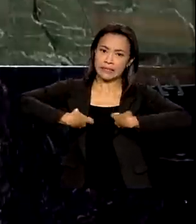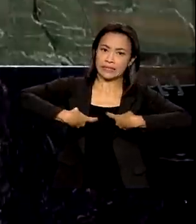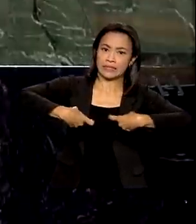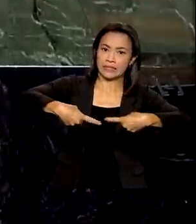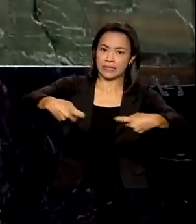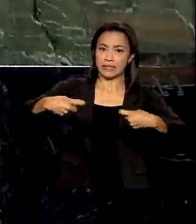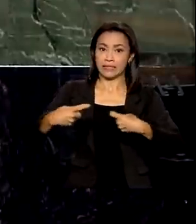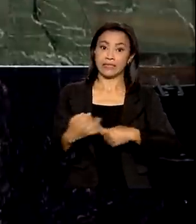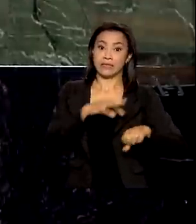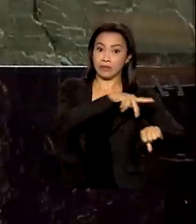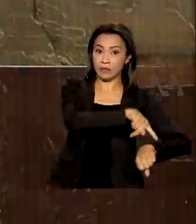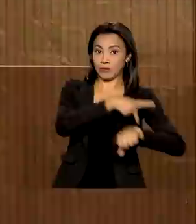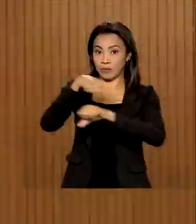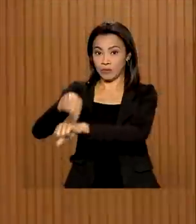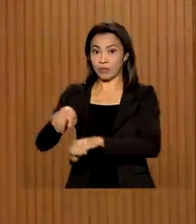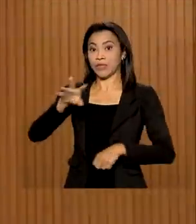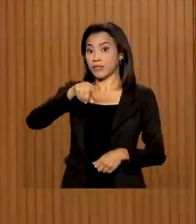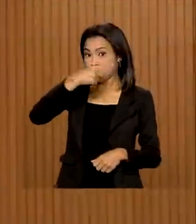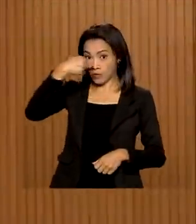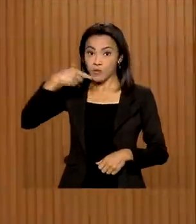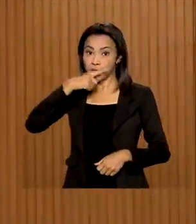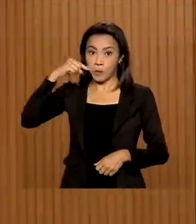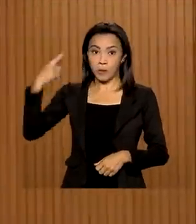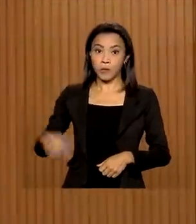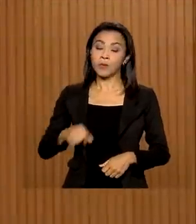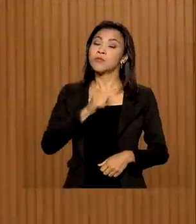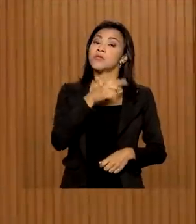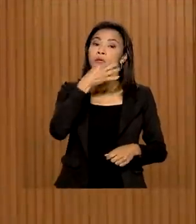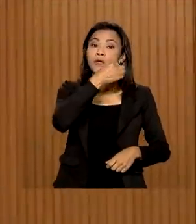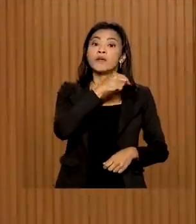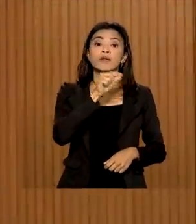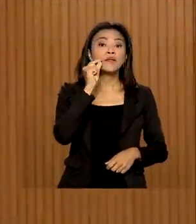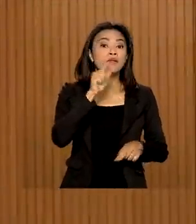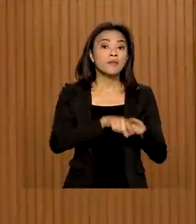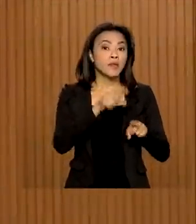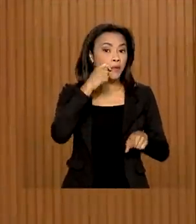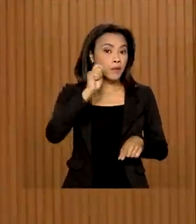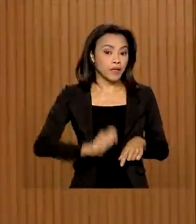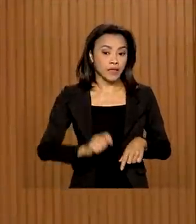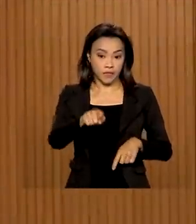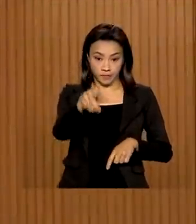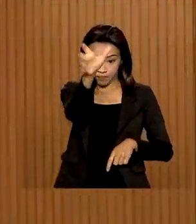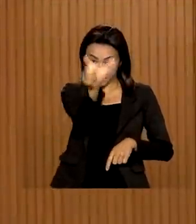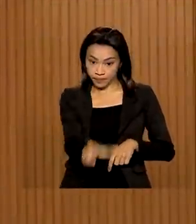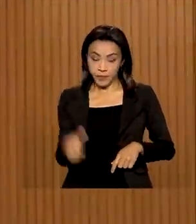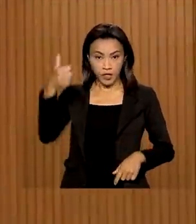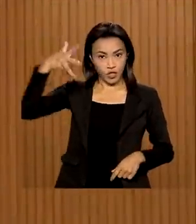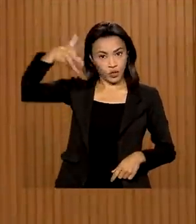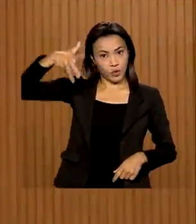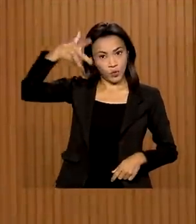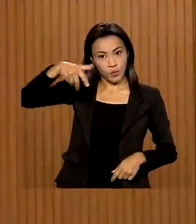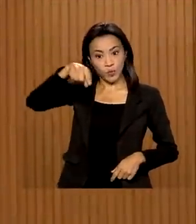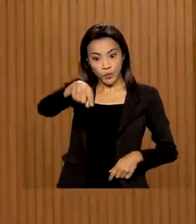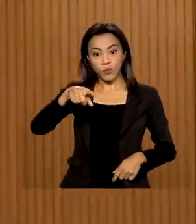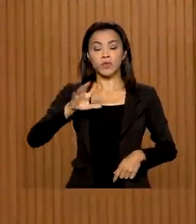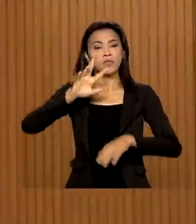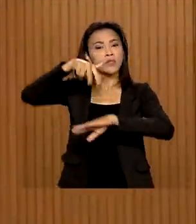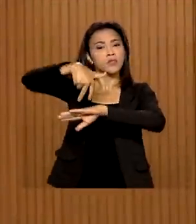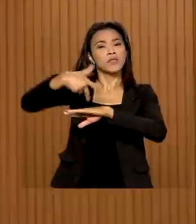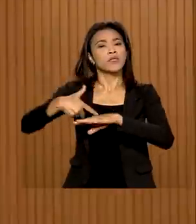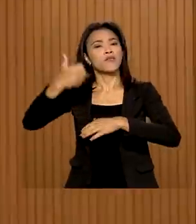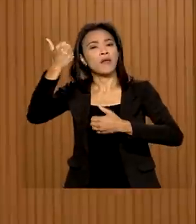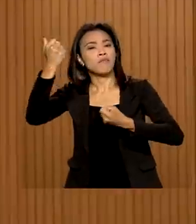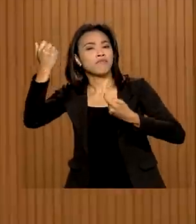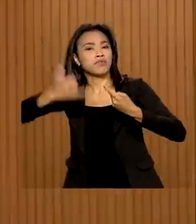entre Rússia e Ucrânia. Ministra Damaris Alves discursa na sessão do Conselho de Direitos Humanos da ONU e fala das ações do